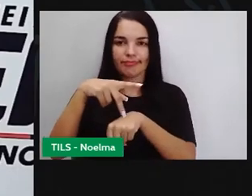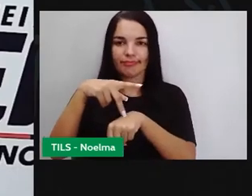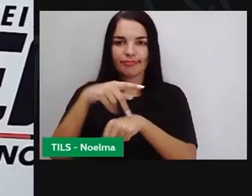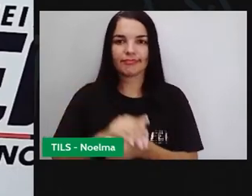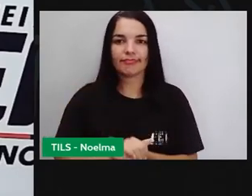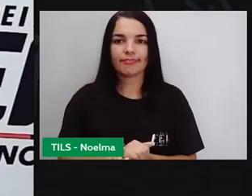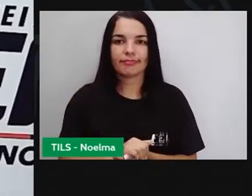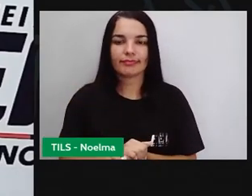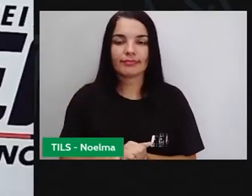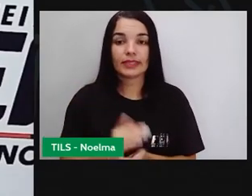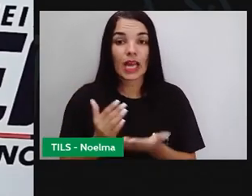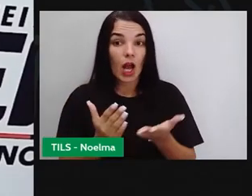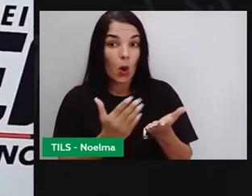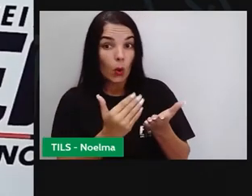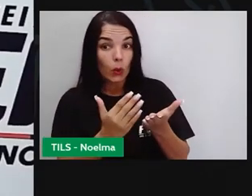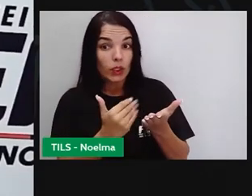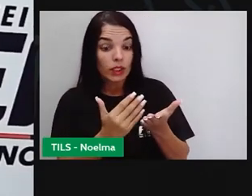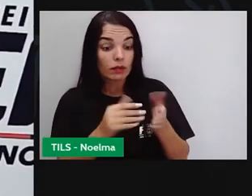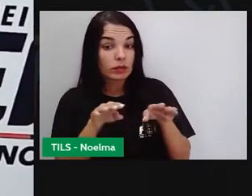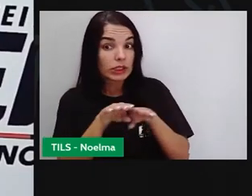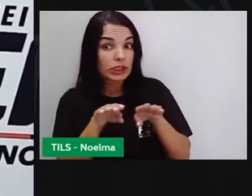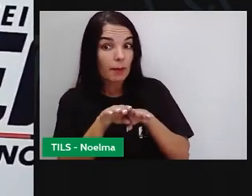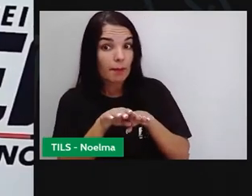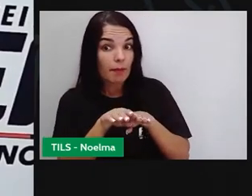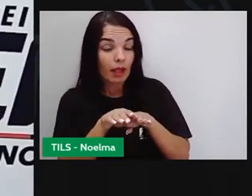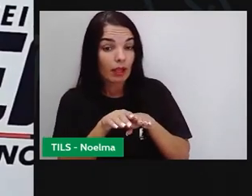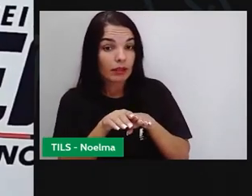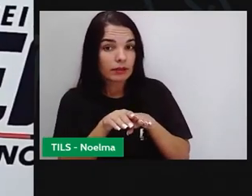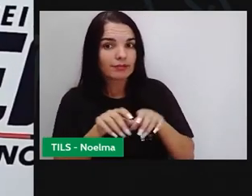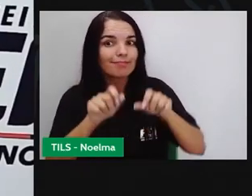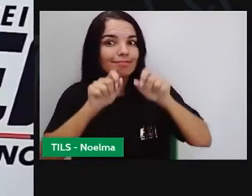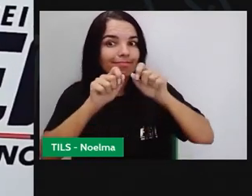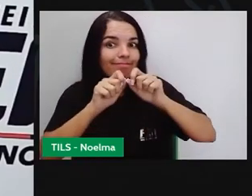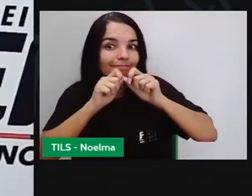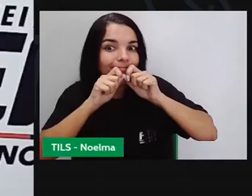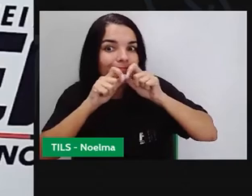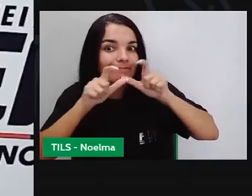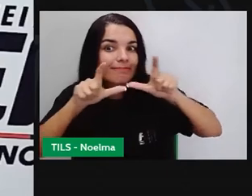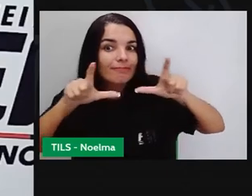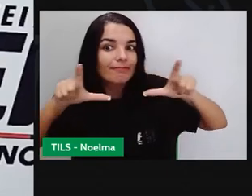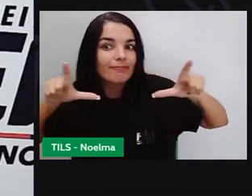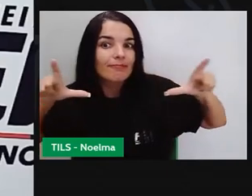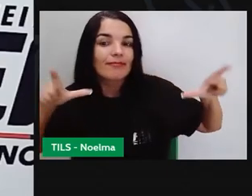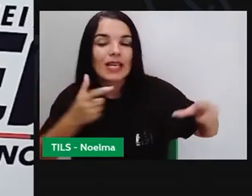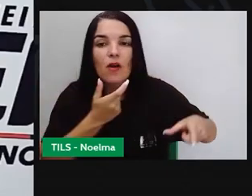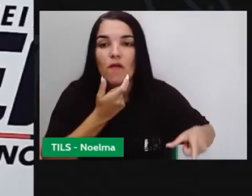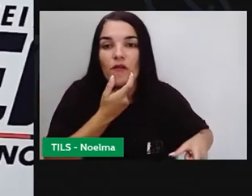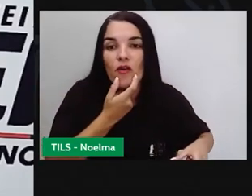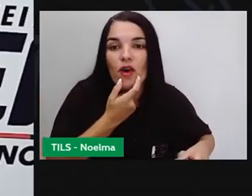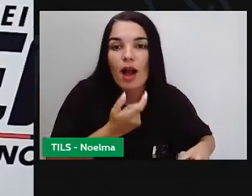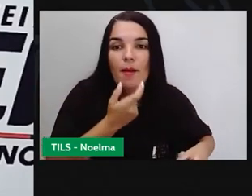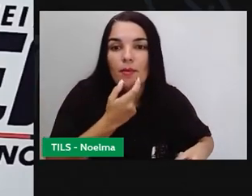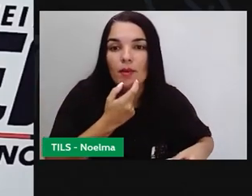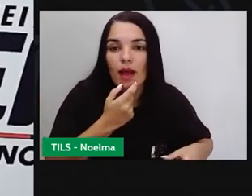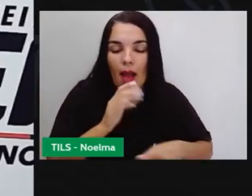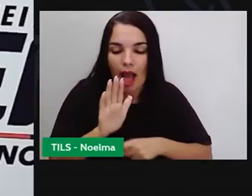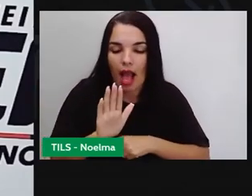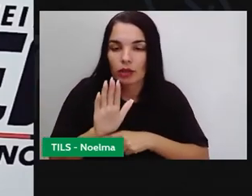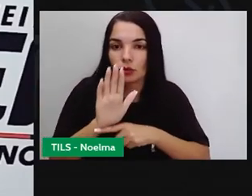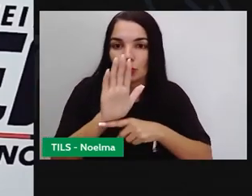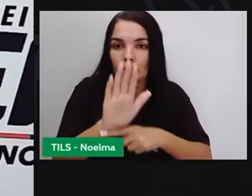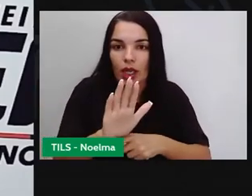O livro também serve para ampliar nosso vocabulário, colaborando para que nos comuniquemos melhor,